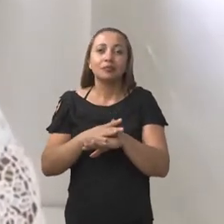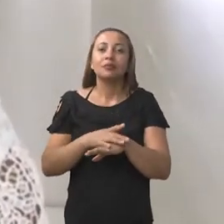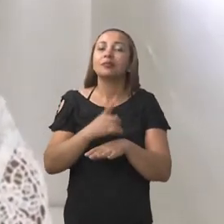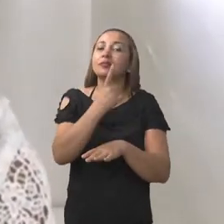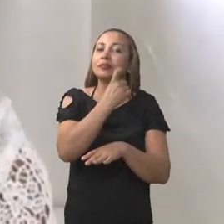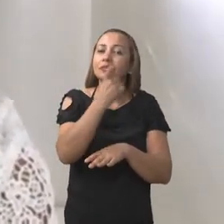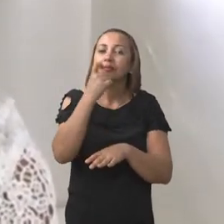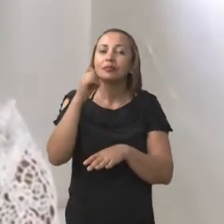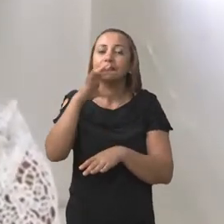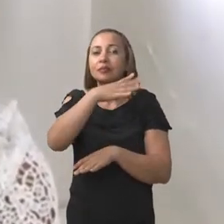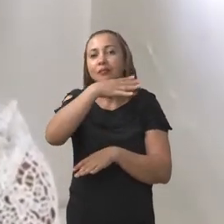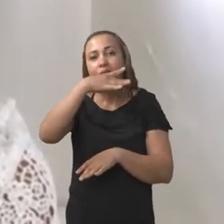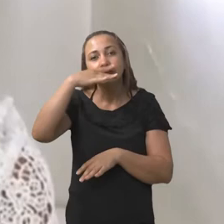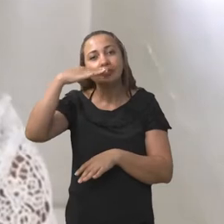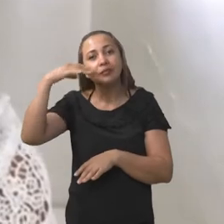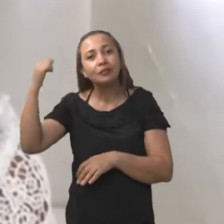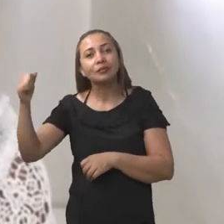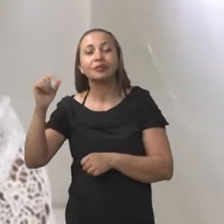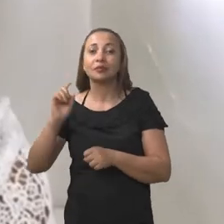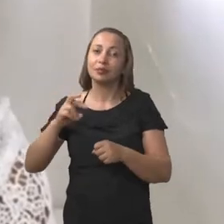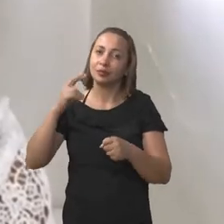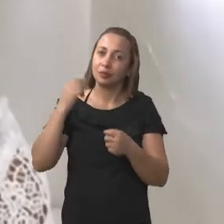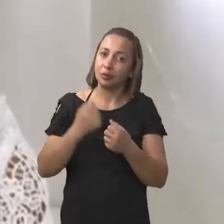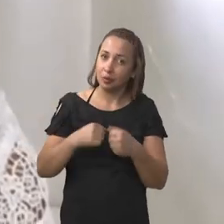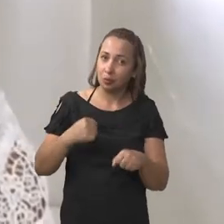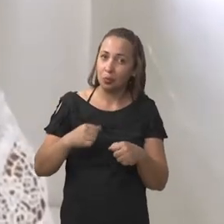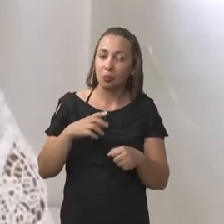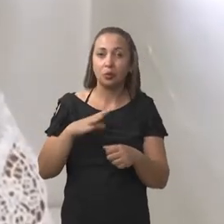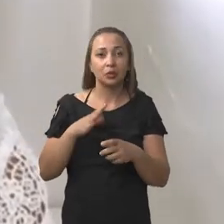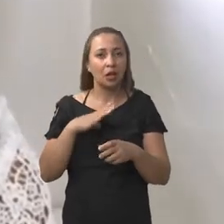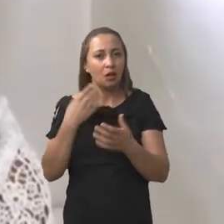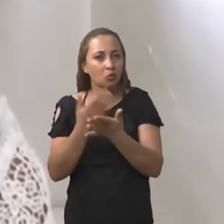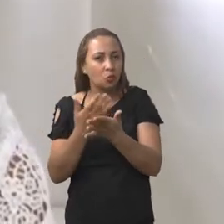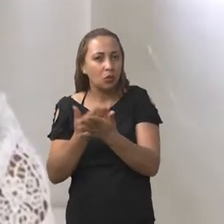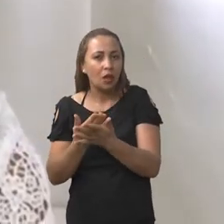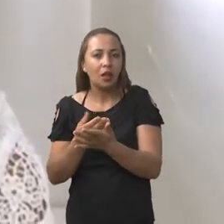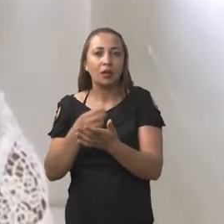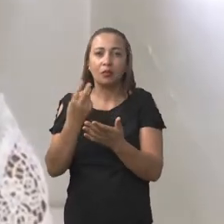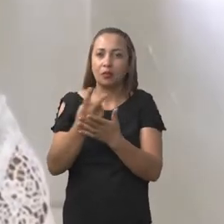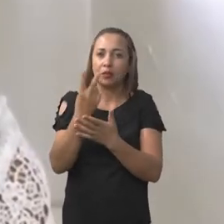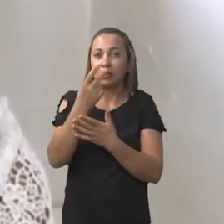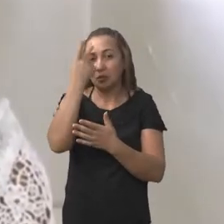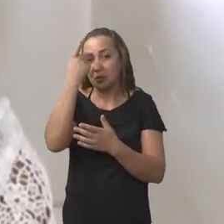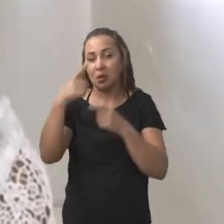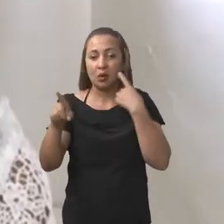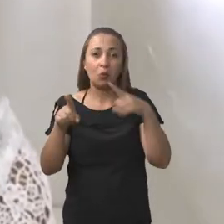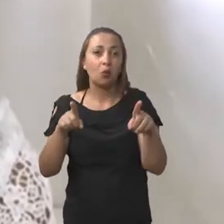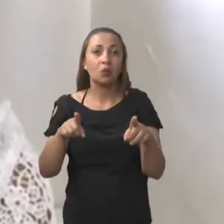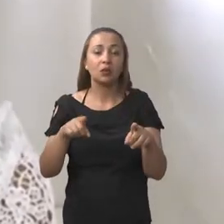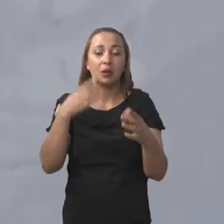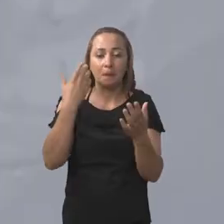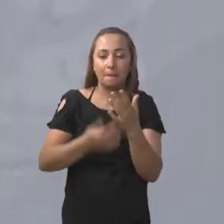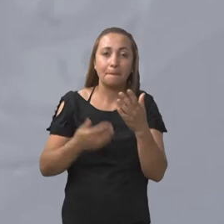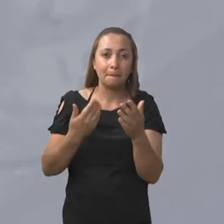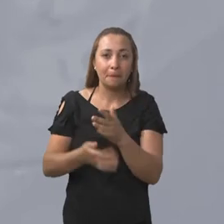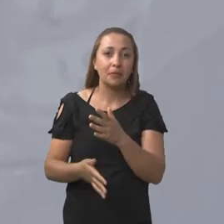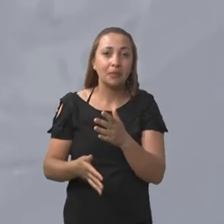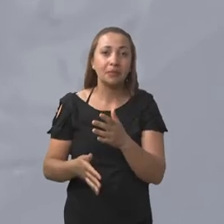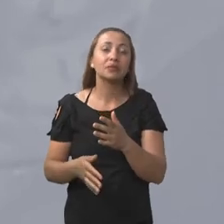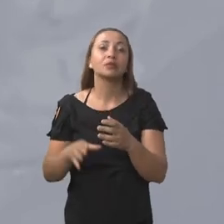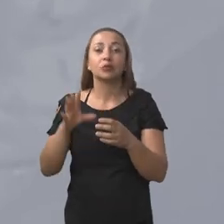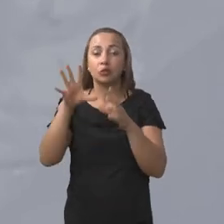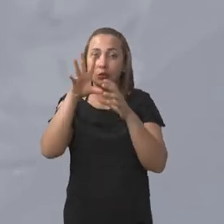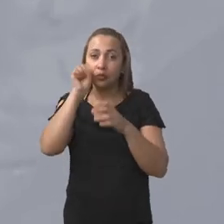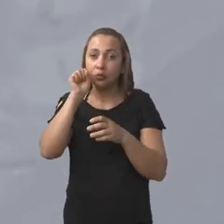essências, um treinamento de essências que já é validado e estudado para as outras perdas de olfato, pós